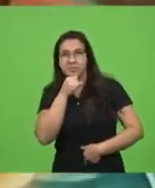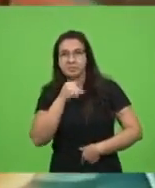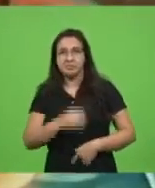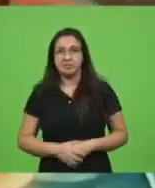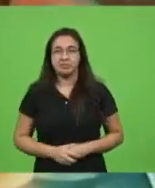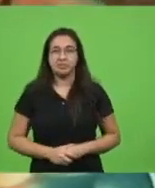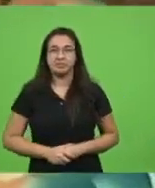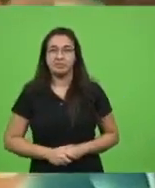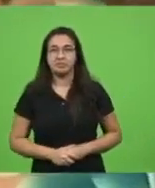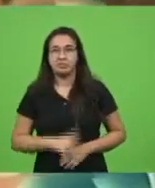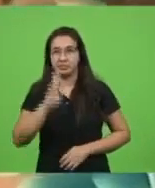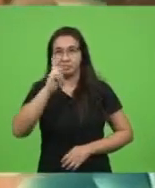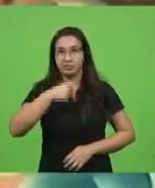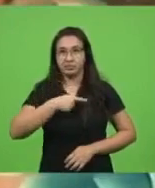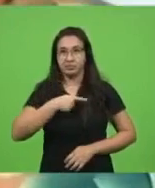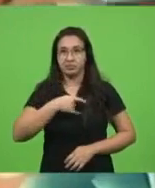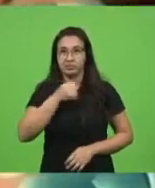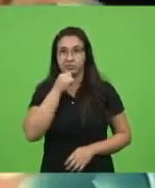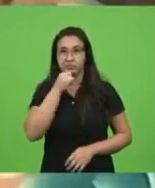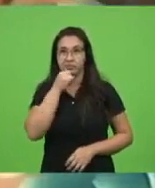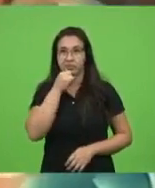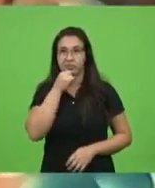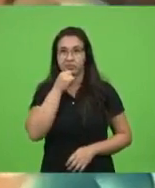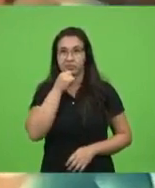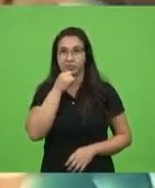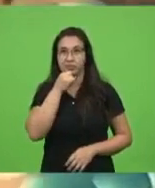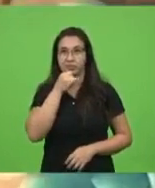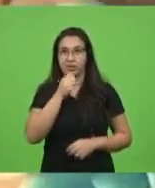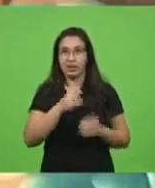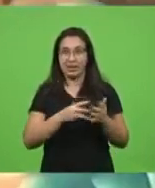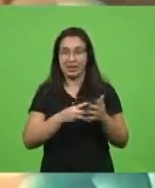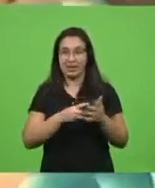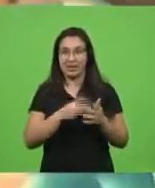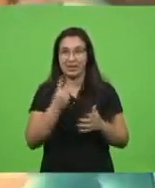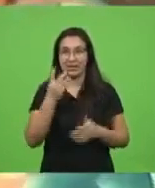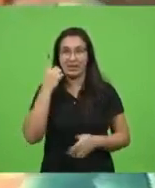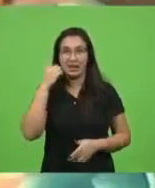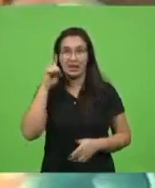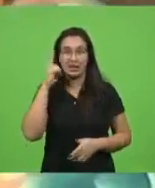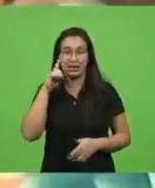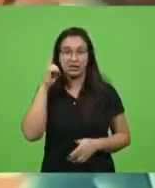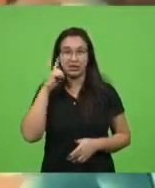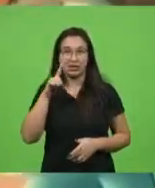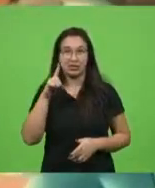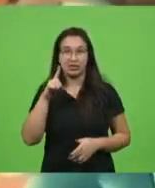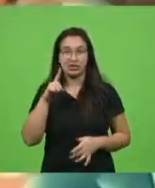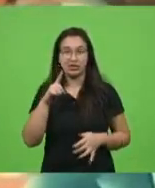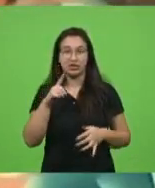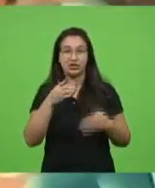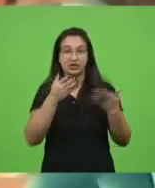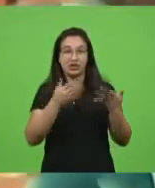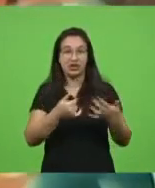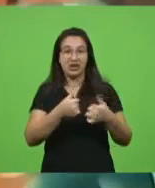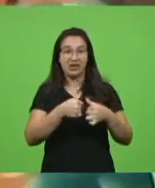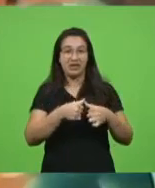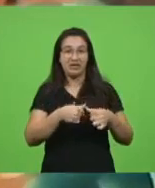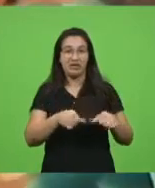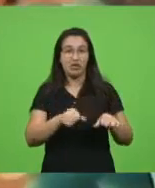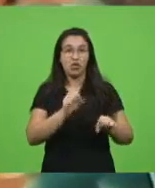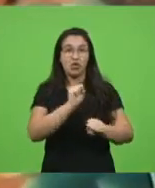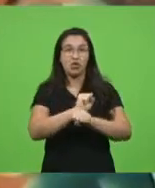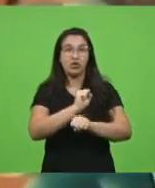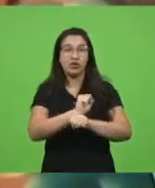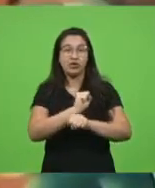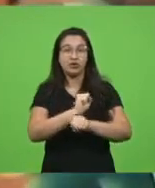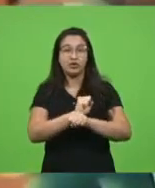Pessoal, três dias ficou num quarto de hospital esperando para fazer